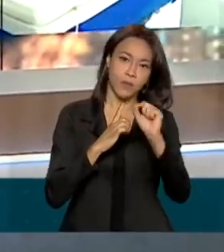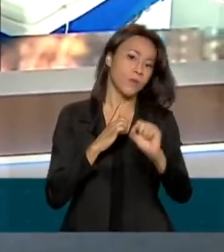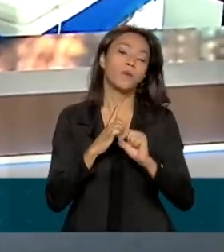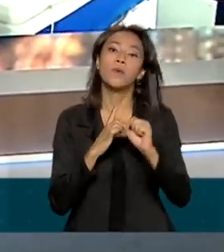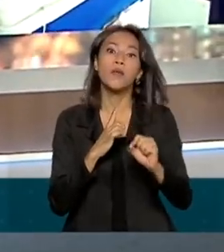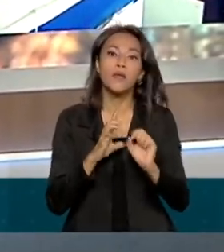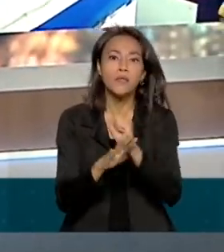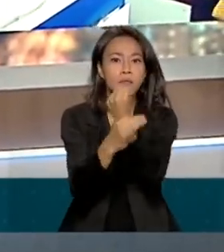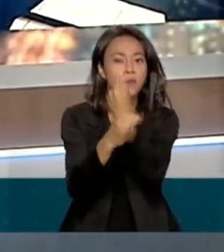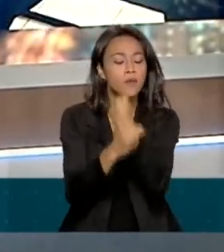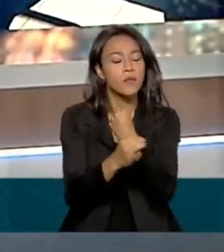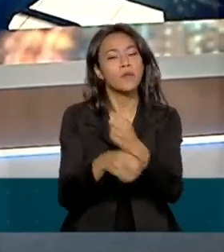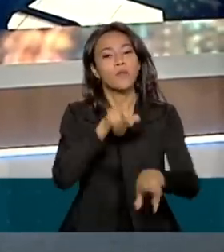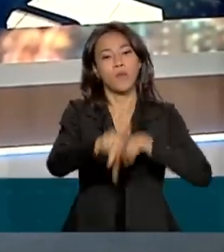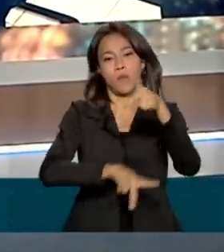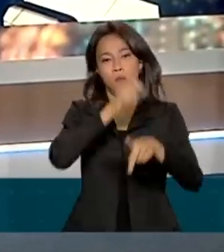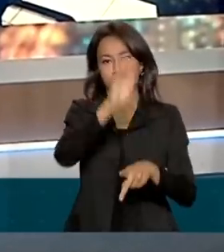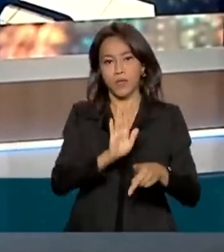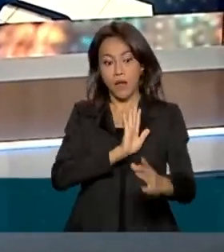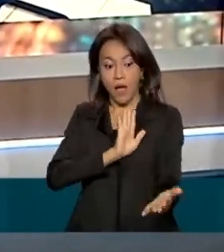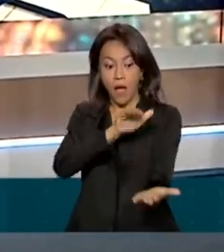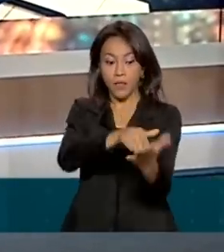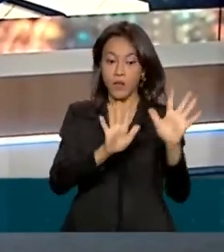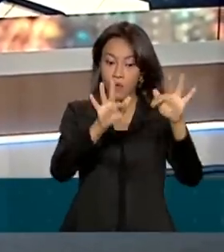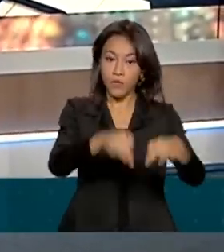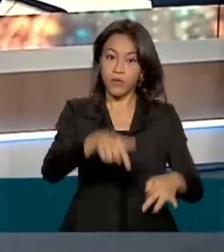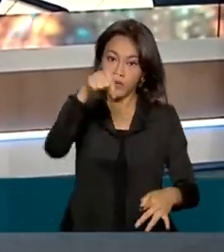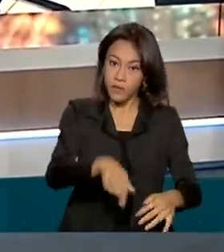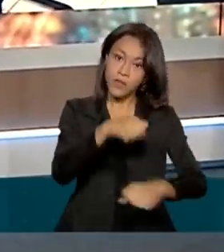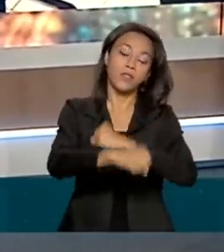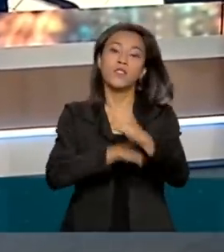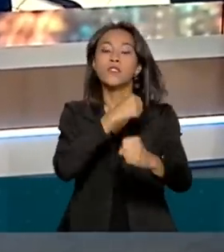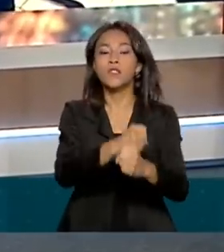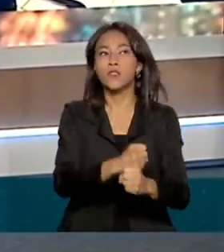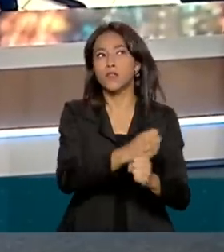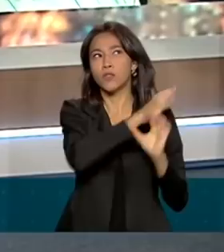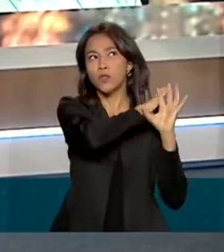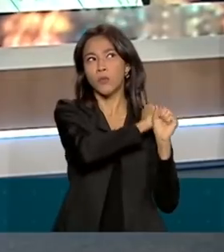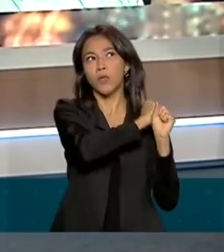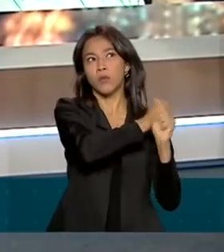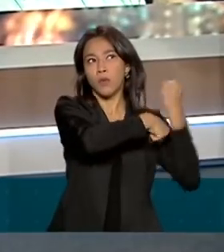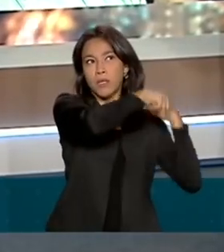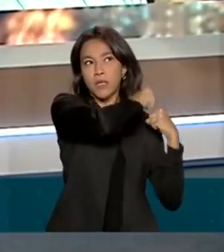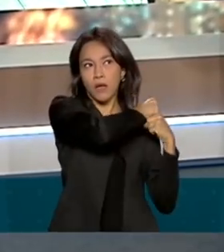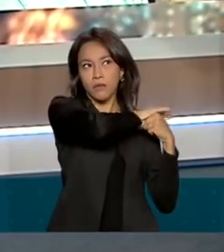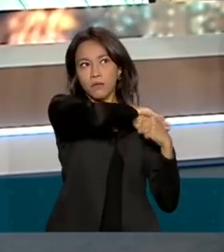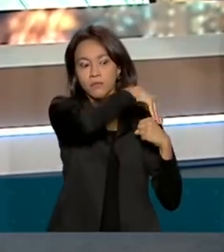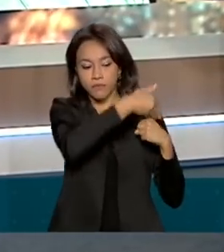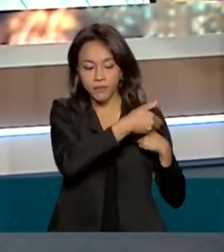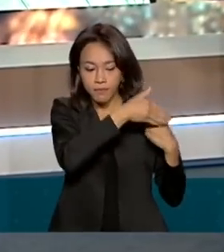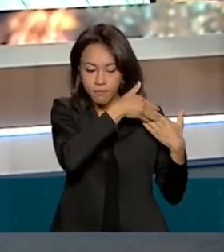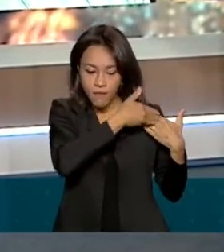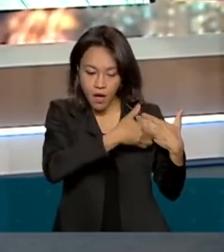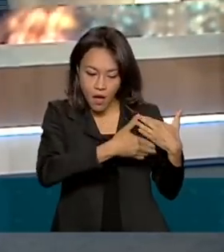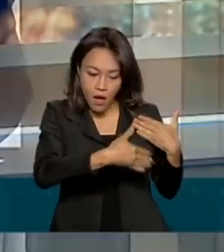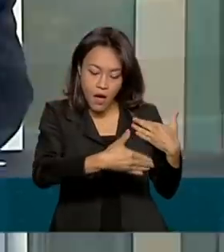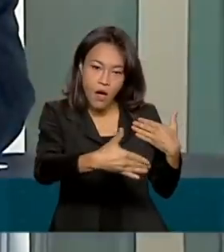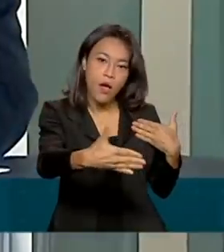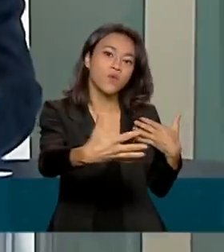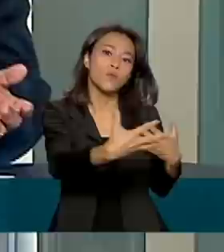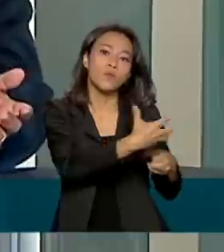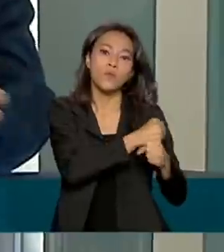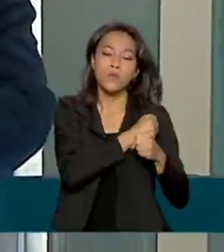povo brasileiro, até o final de 2022, somando 2021, 2022, cerca de 700